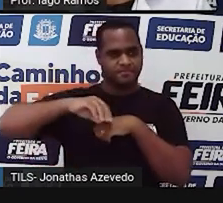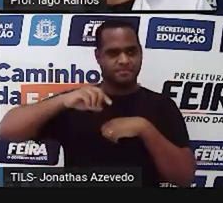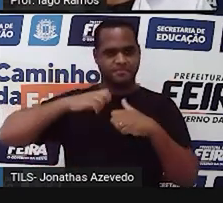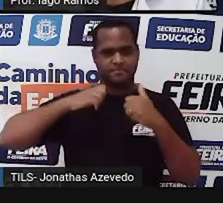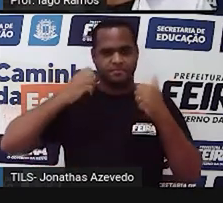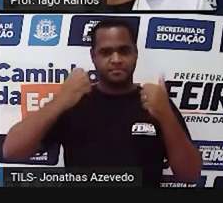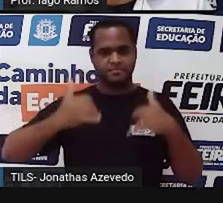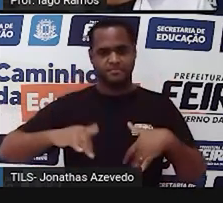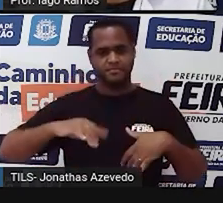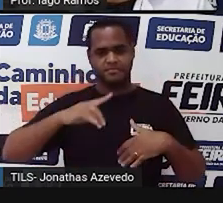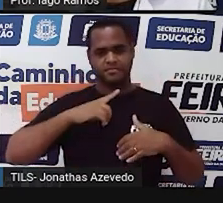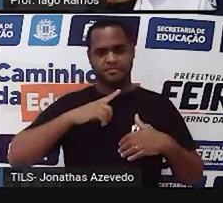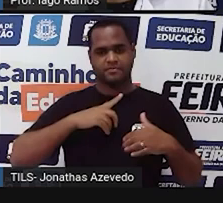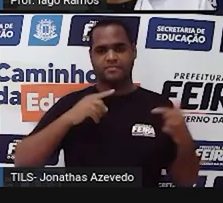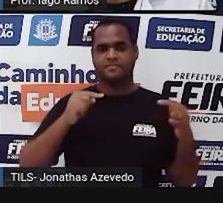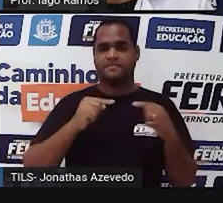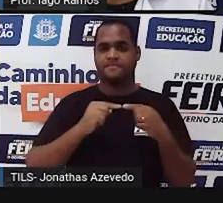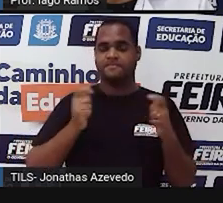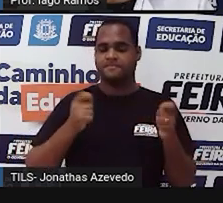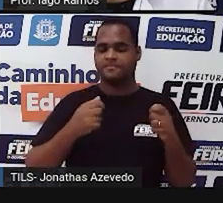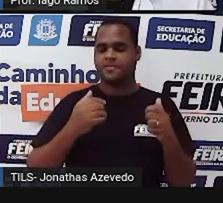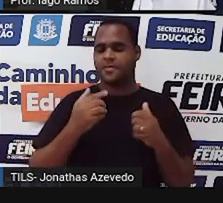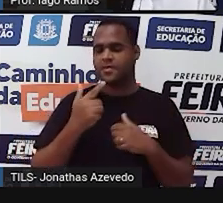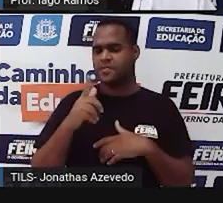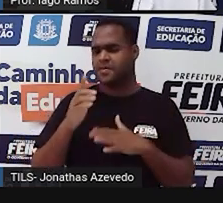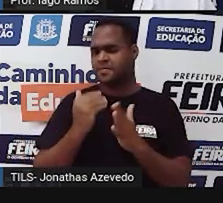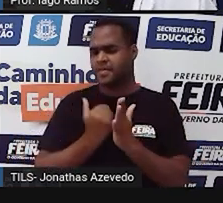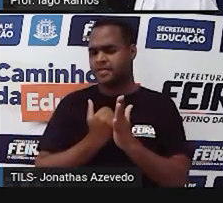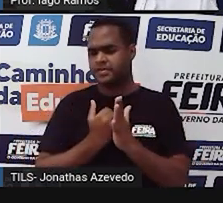dois pratos. Mas, né,